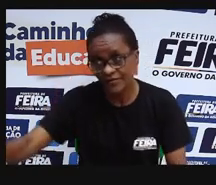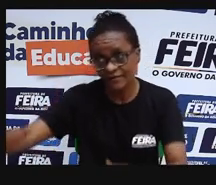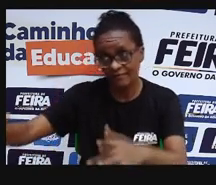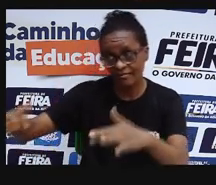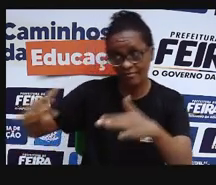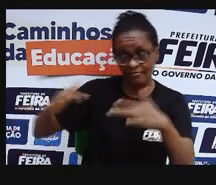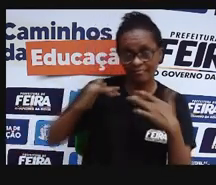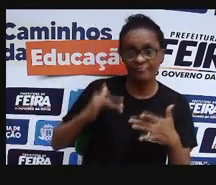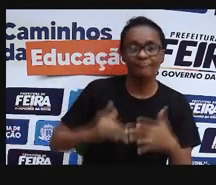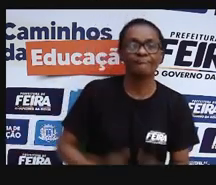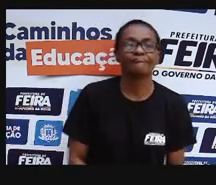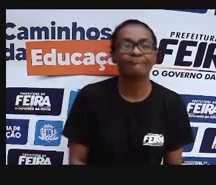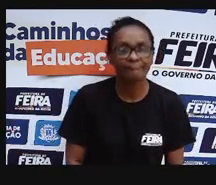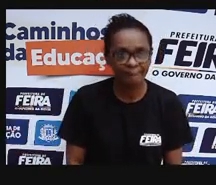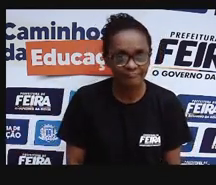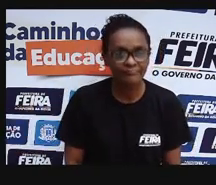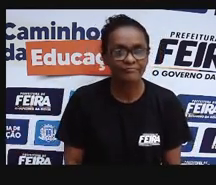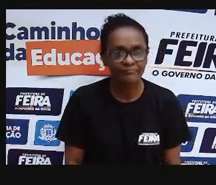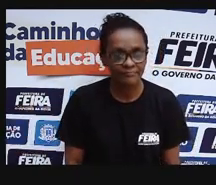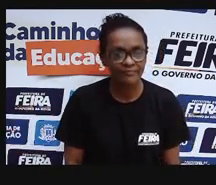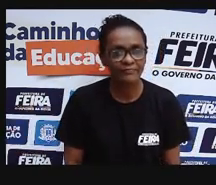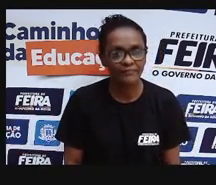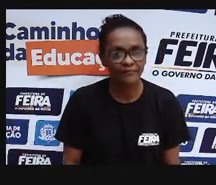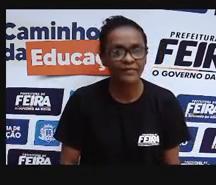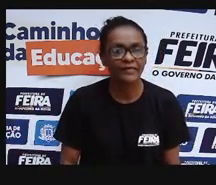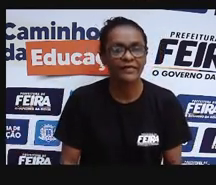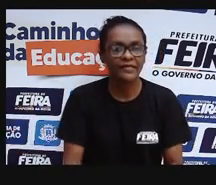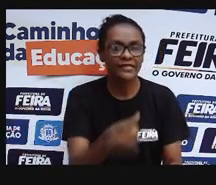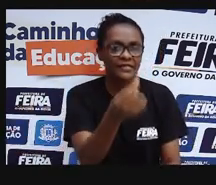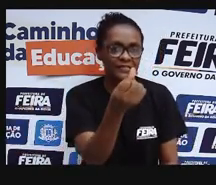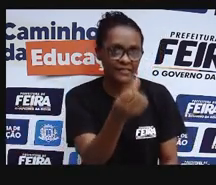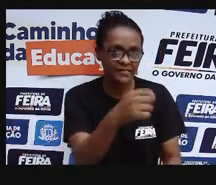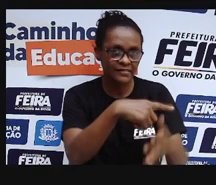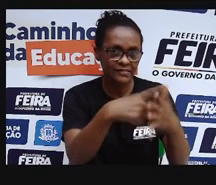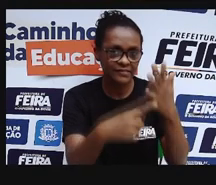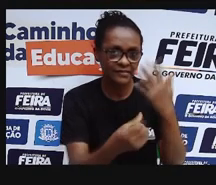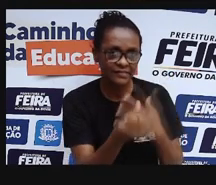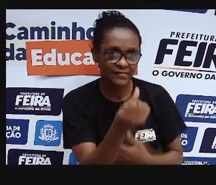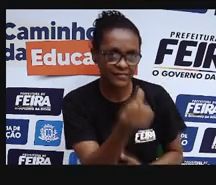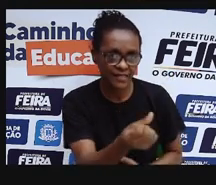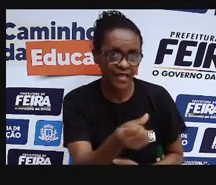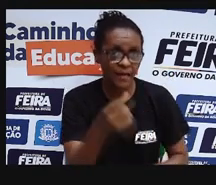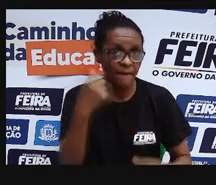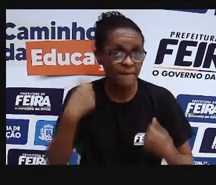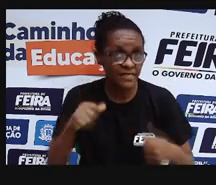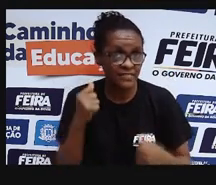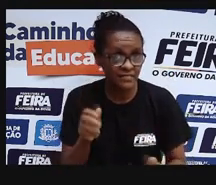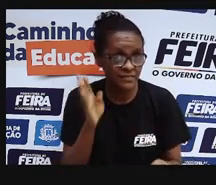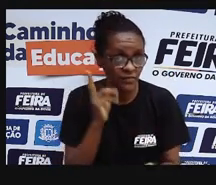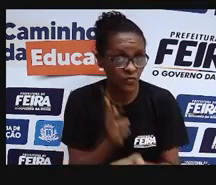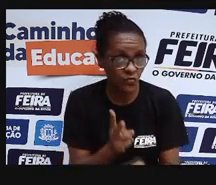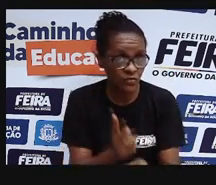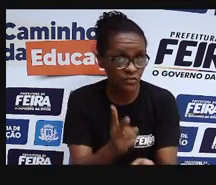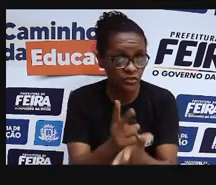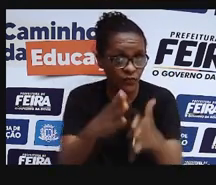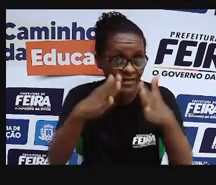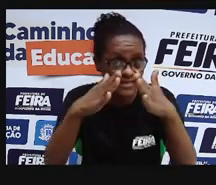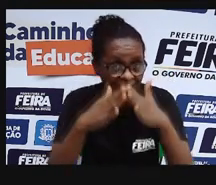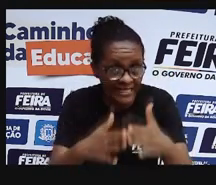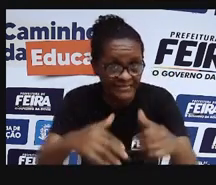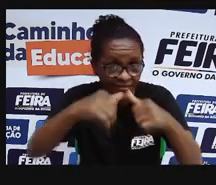sexta medida de prevenção é se manter em casa o máximo que puder. Quem não pode,